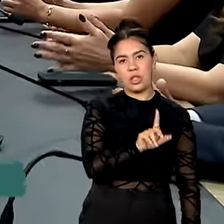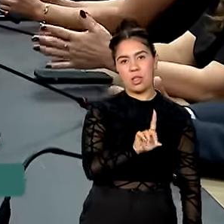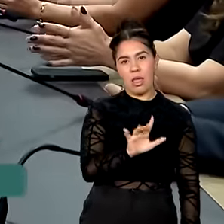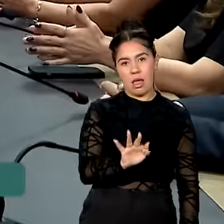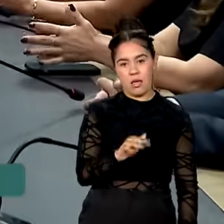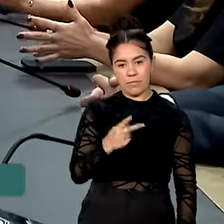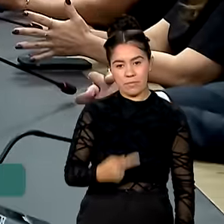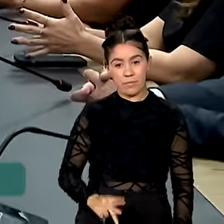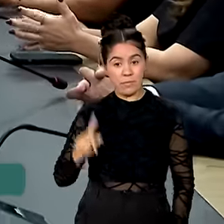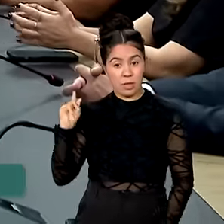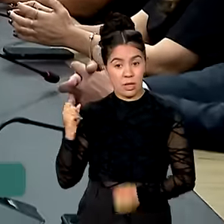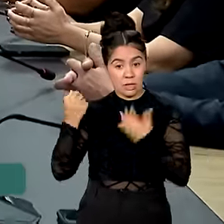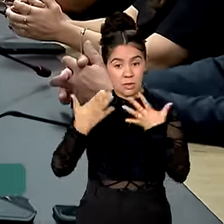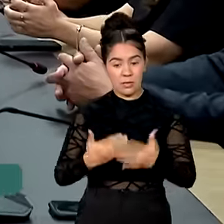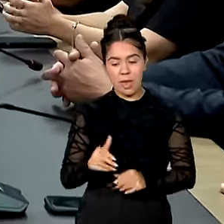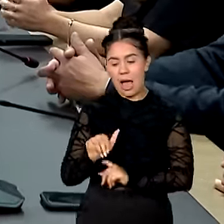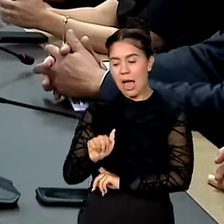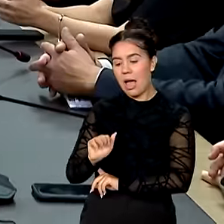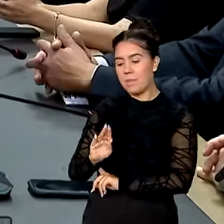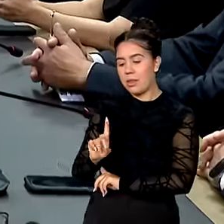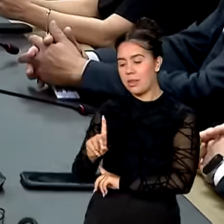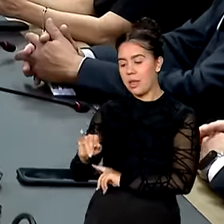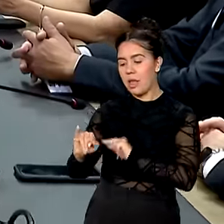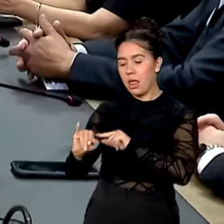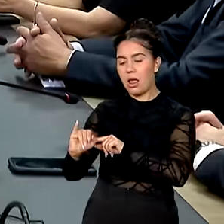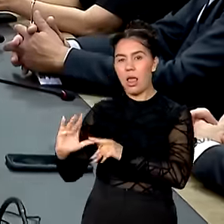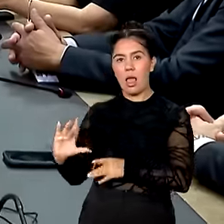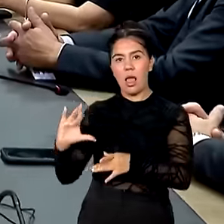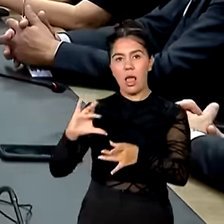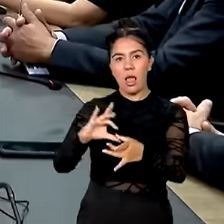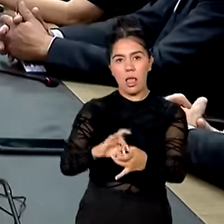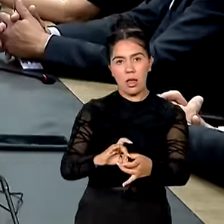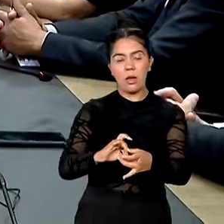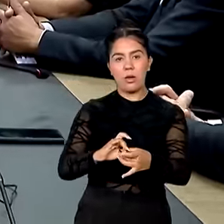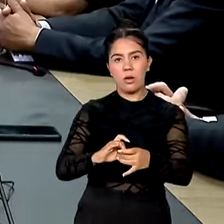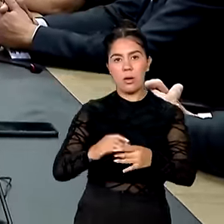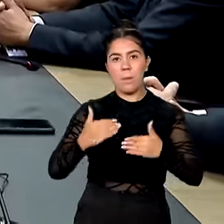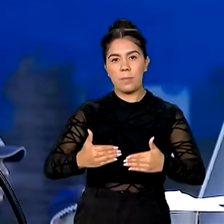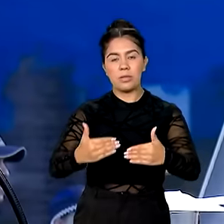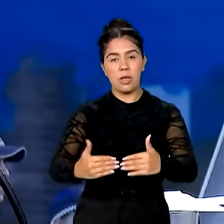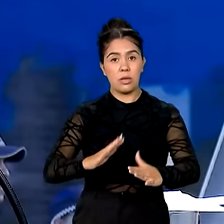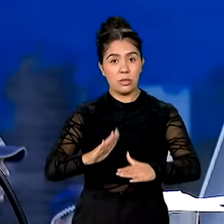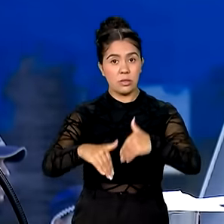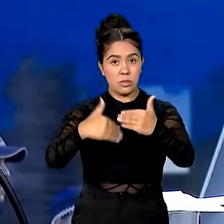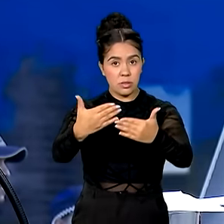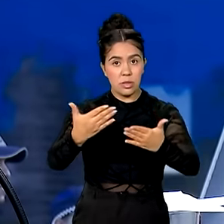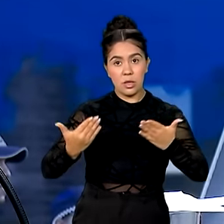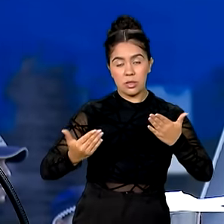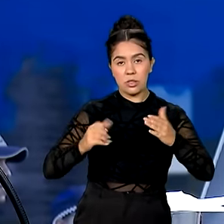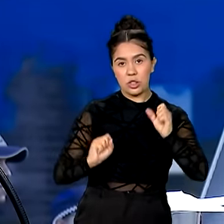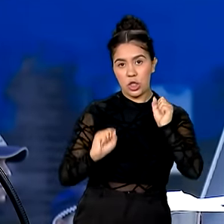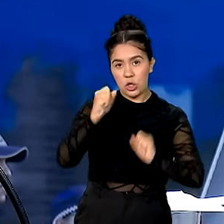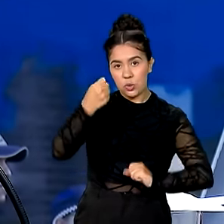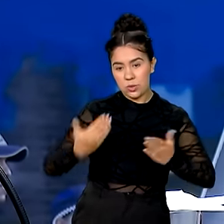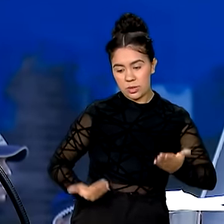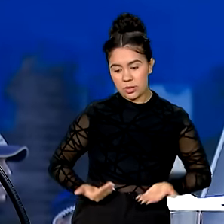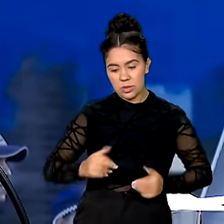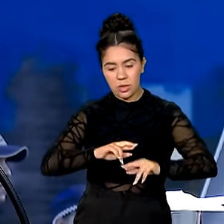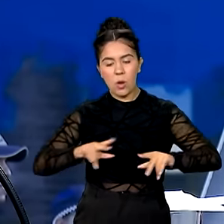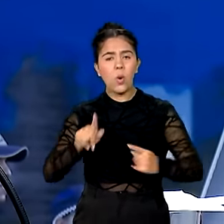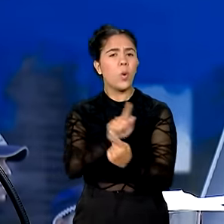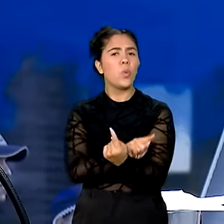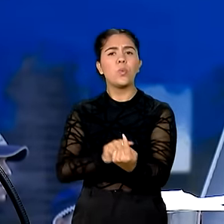ABDI é vinculada ao Ministério do Desenvolvimento, Indústria, Comércio e Serviços e tem por missão estimular a